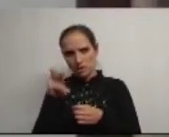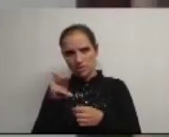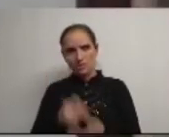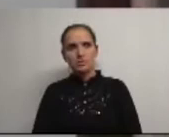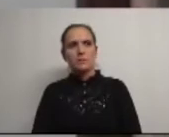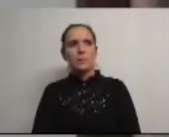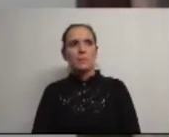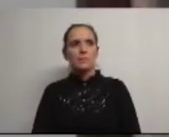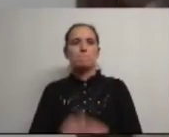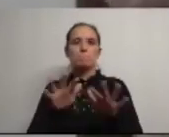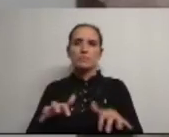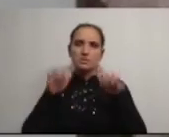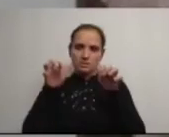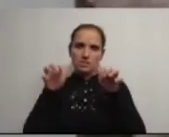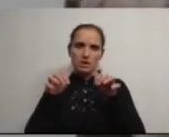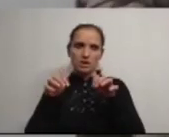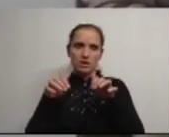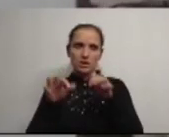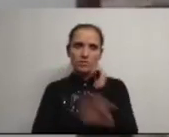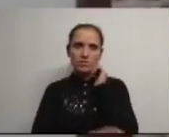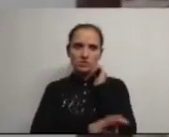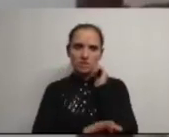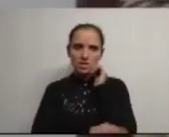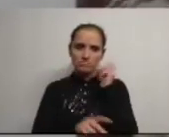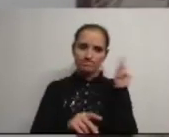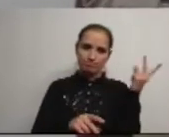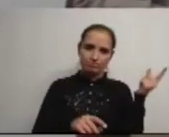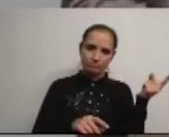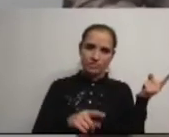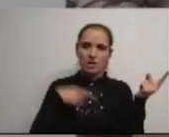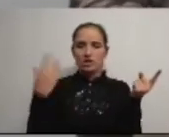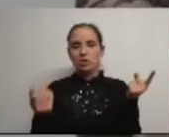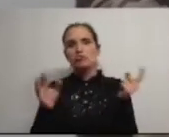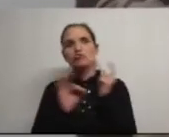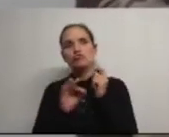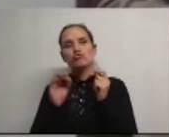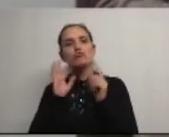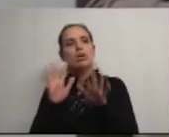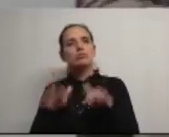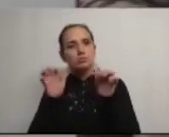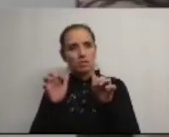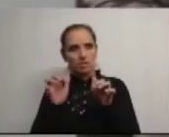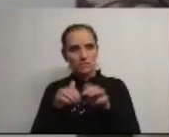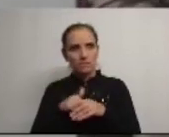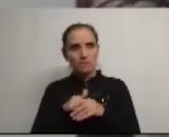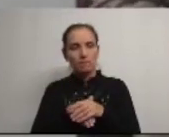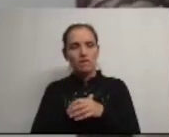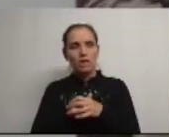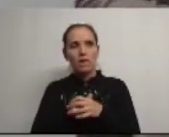a Assembleia de Freguesia e a Junta de Freguesia e aquilo que eu acho é que